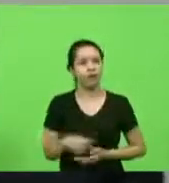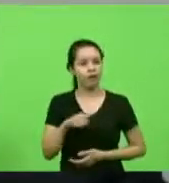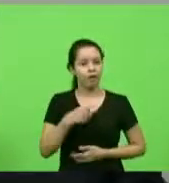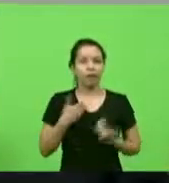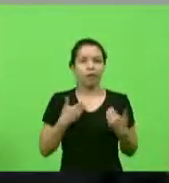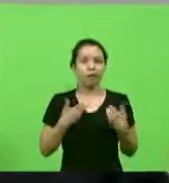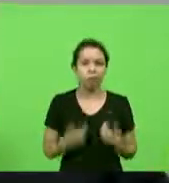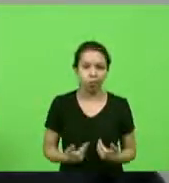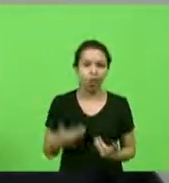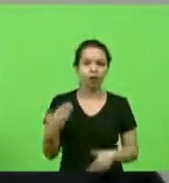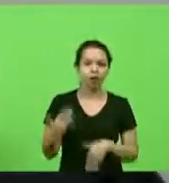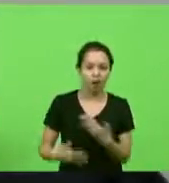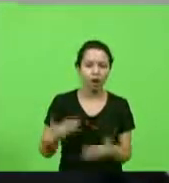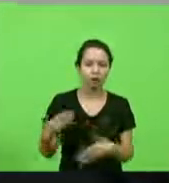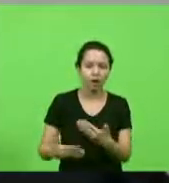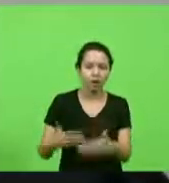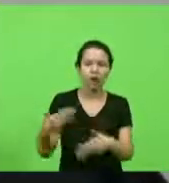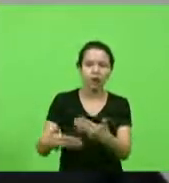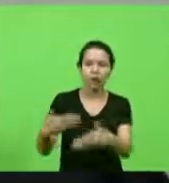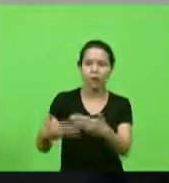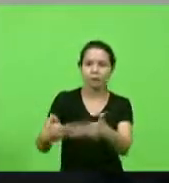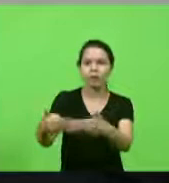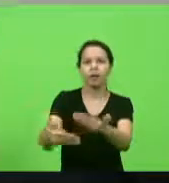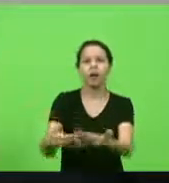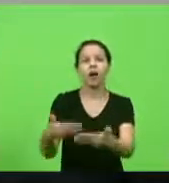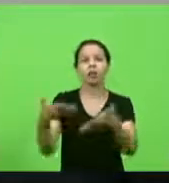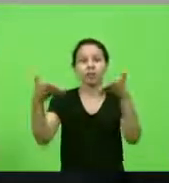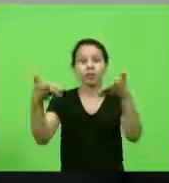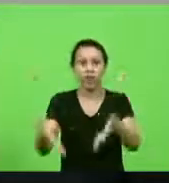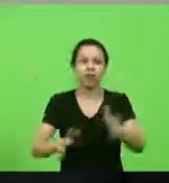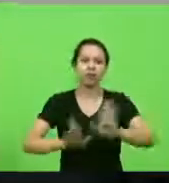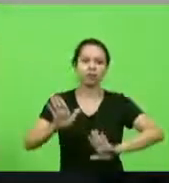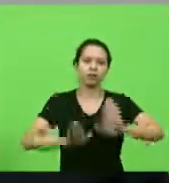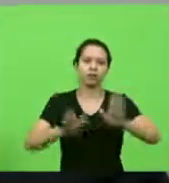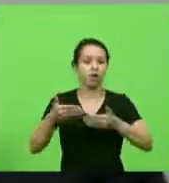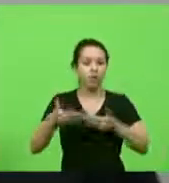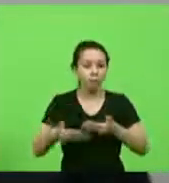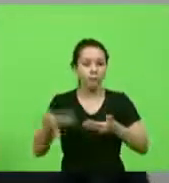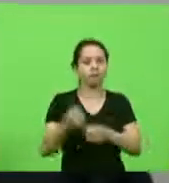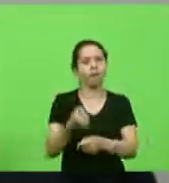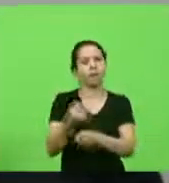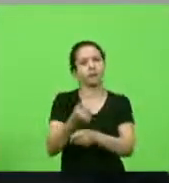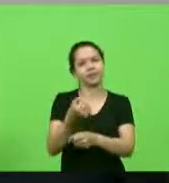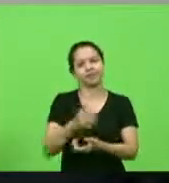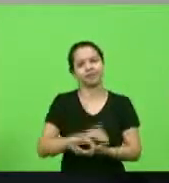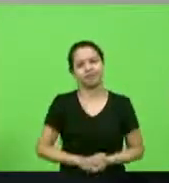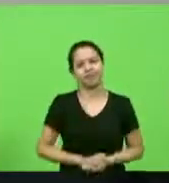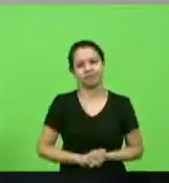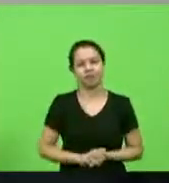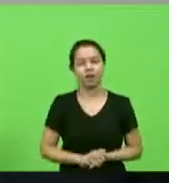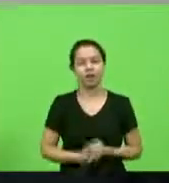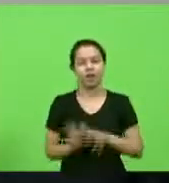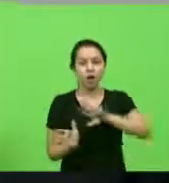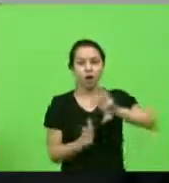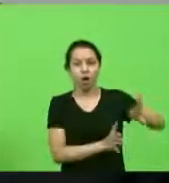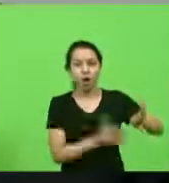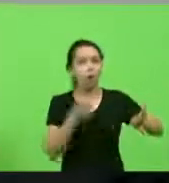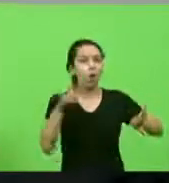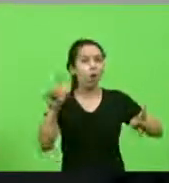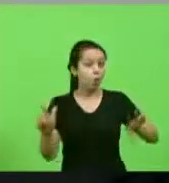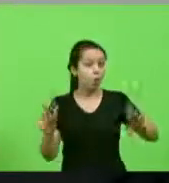os trâmites para que chegue realmente na licitação e iniciem as obras presidente outra questão muito importante